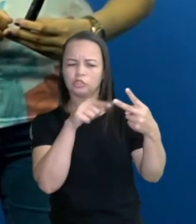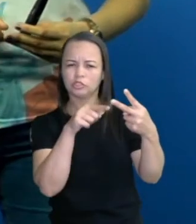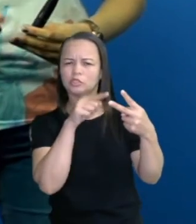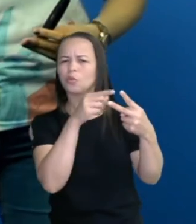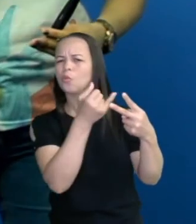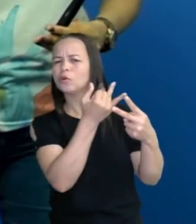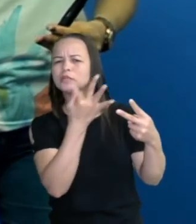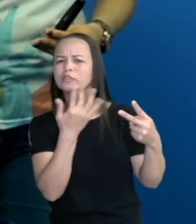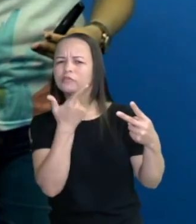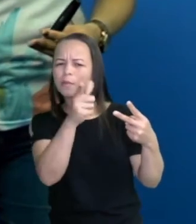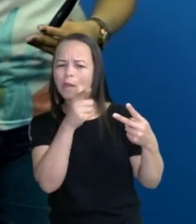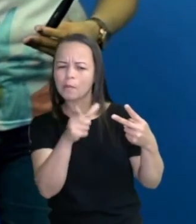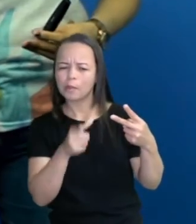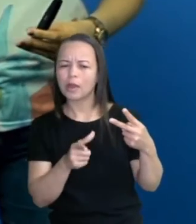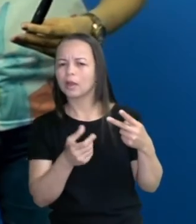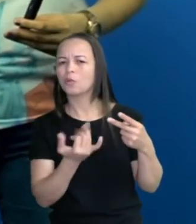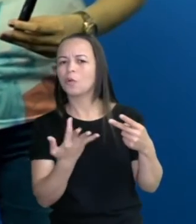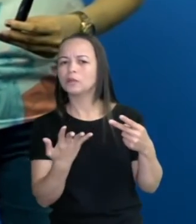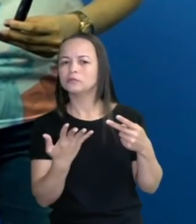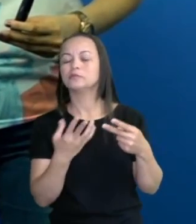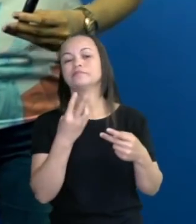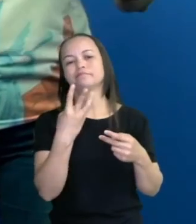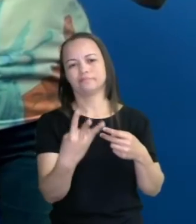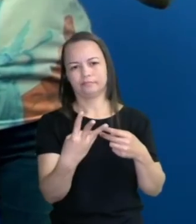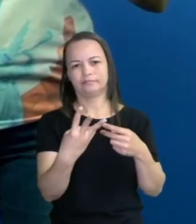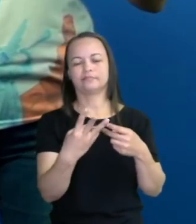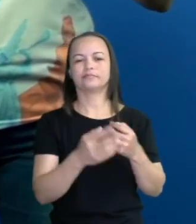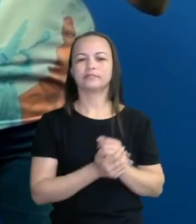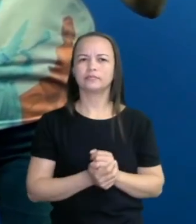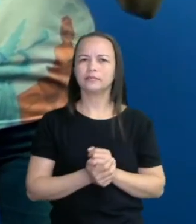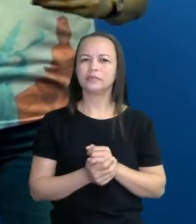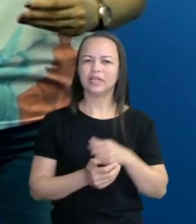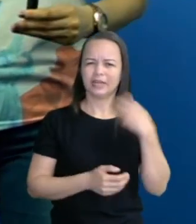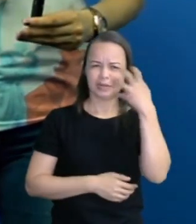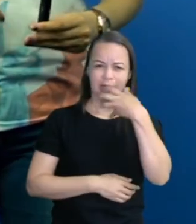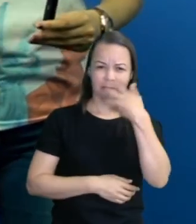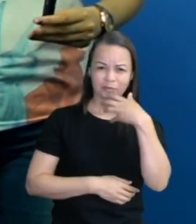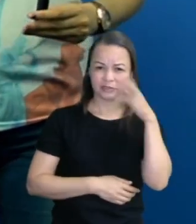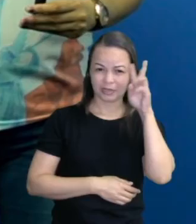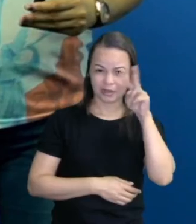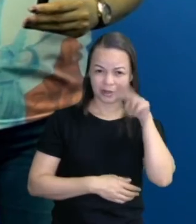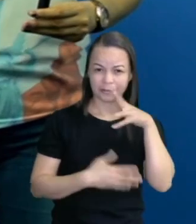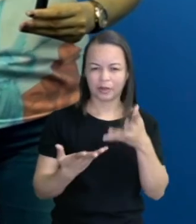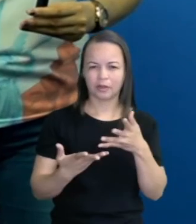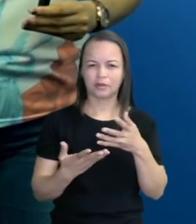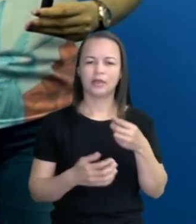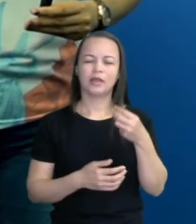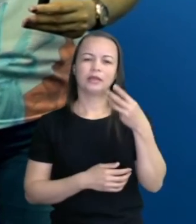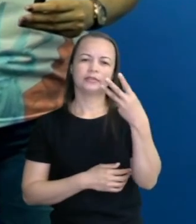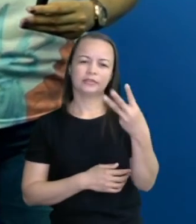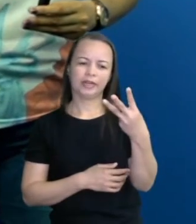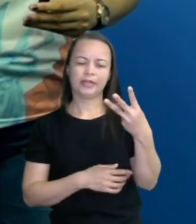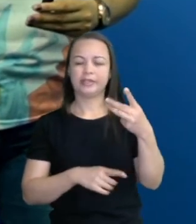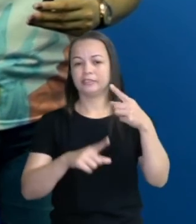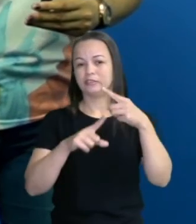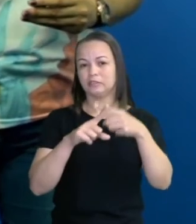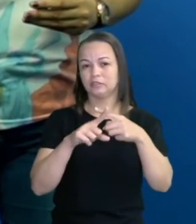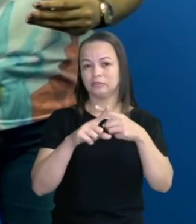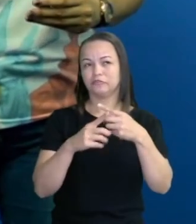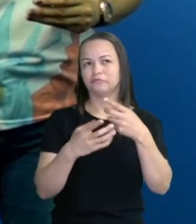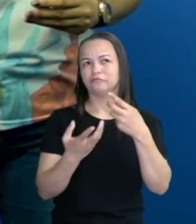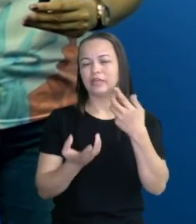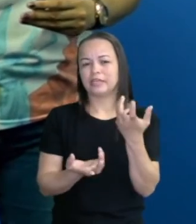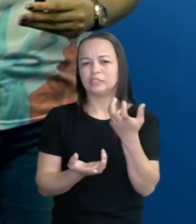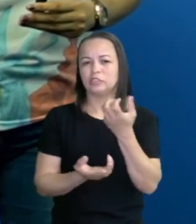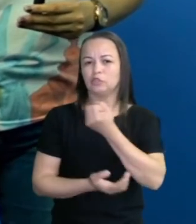estou repetindo aí o número 2? Três vezes. Lembra da musiquinha que eu gosto muito de cantar com multiplicação? Três vezes o